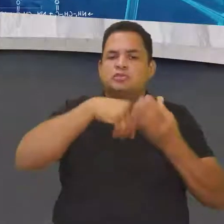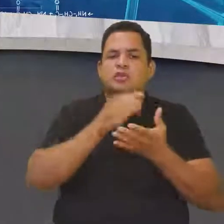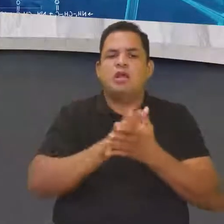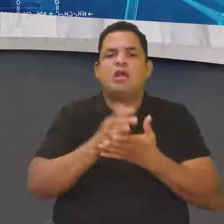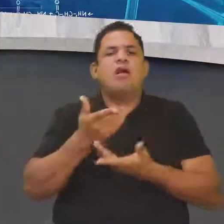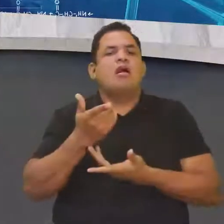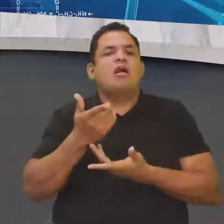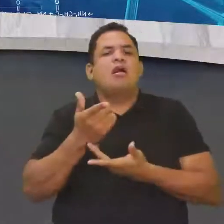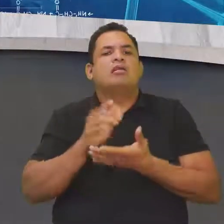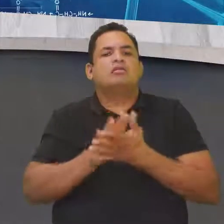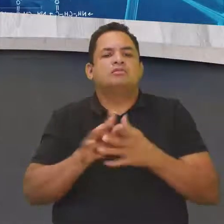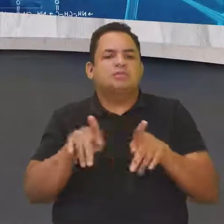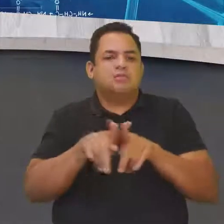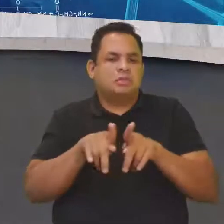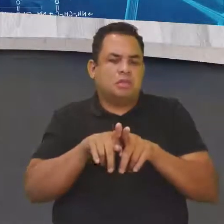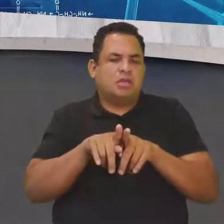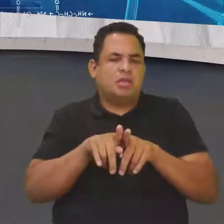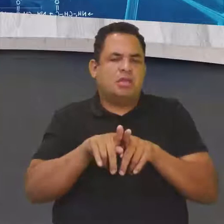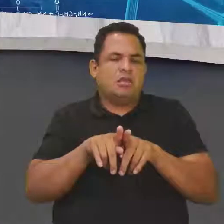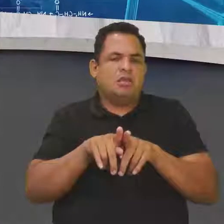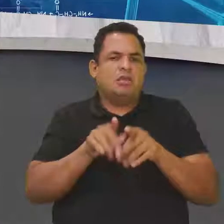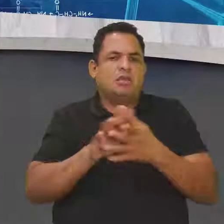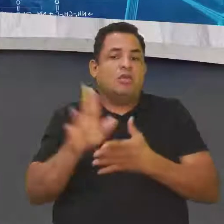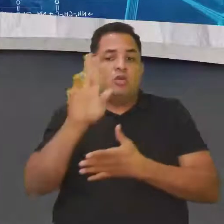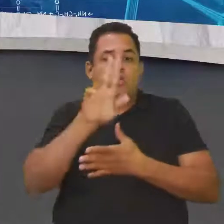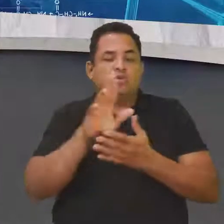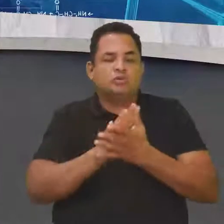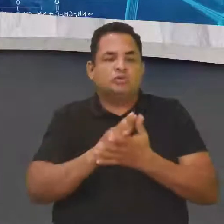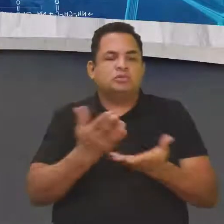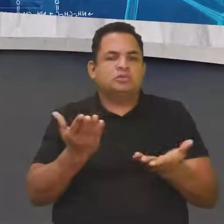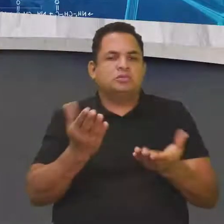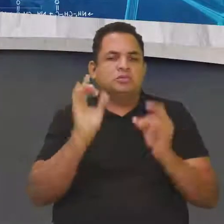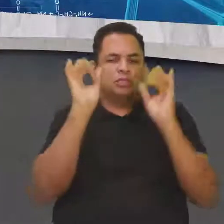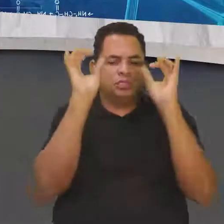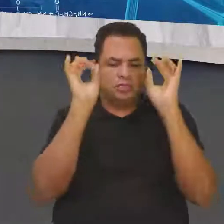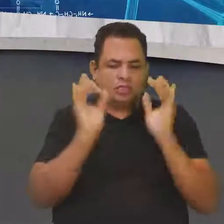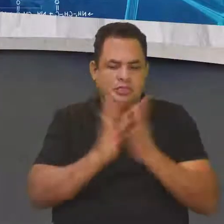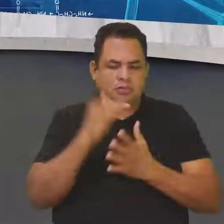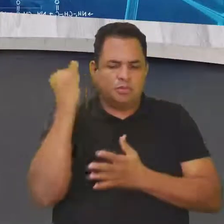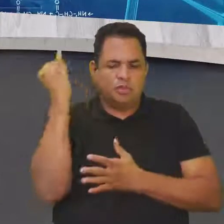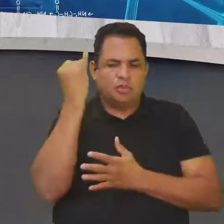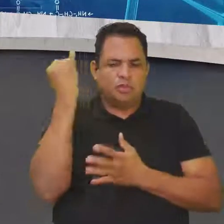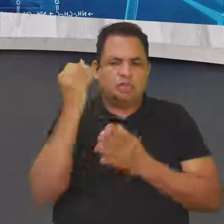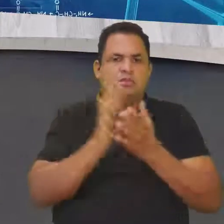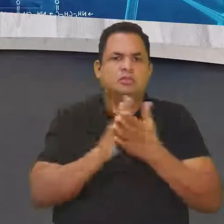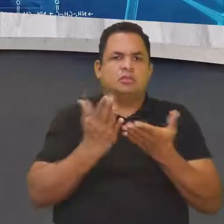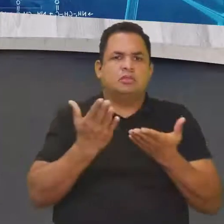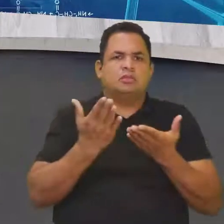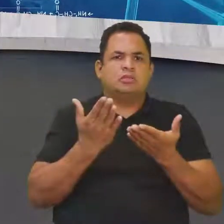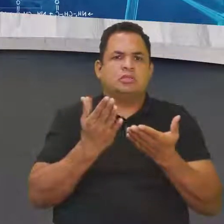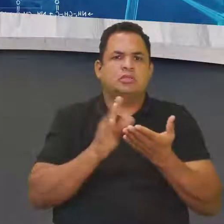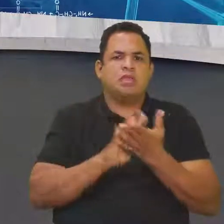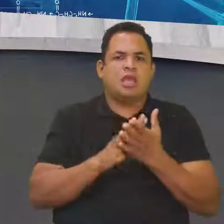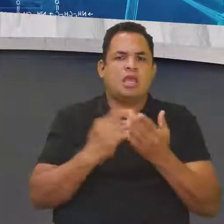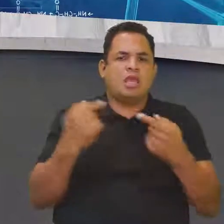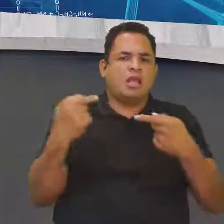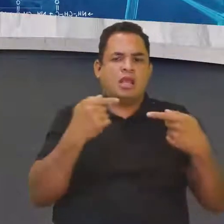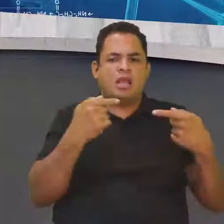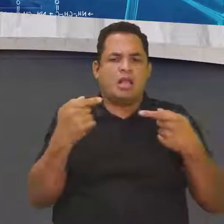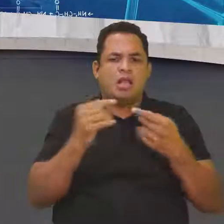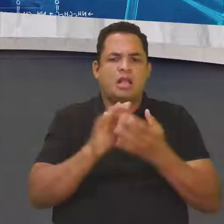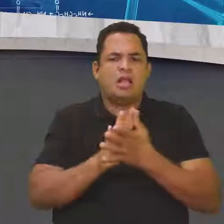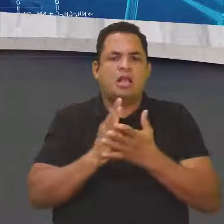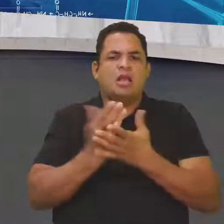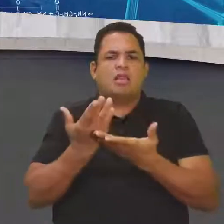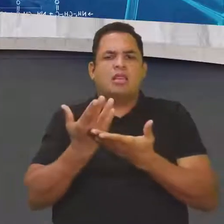e um modo de aplicação. Outro detalhe importante que nós vimos na aula é que de acordo com o tipo de praga que você quer